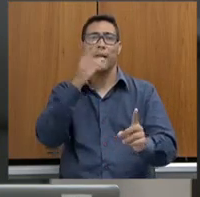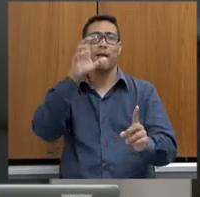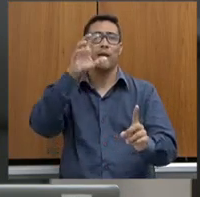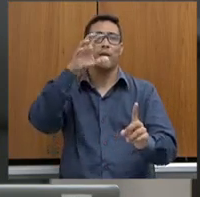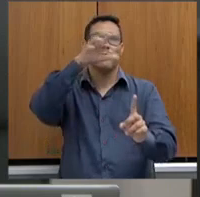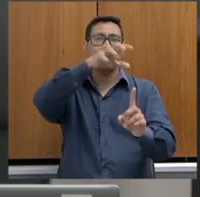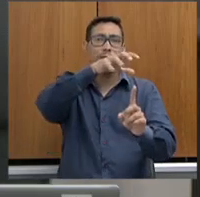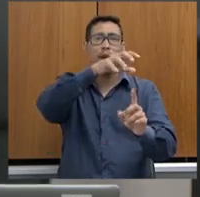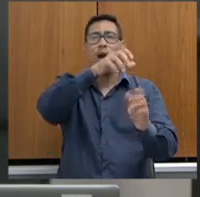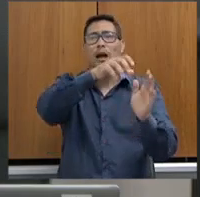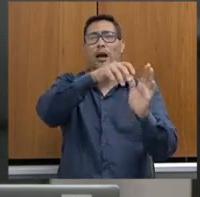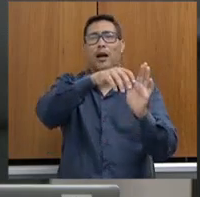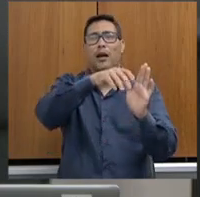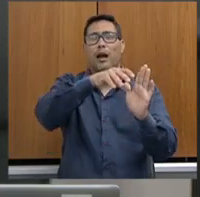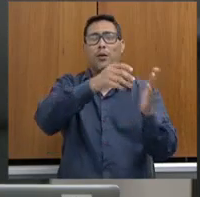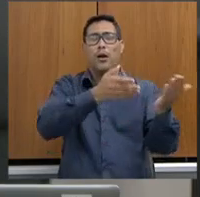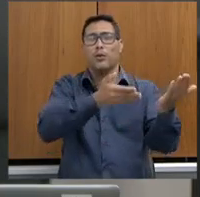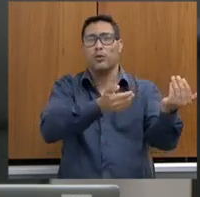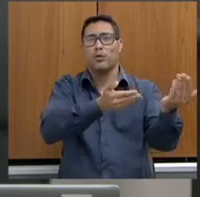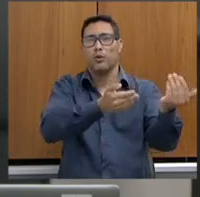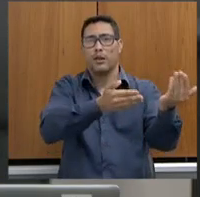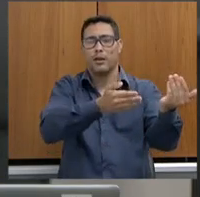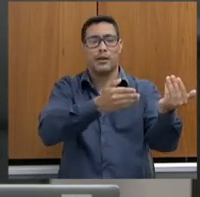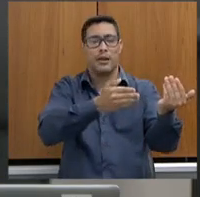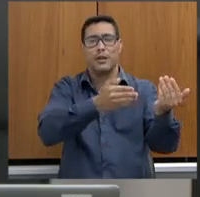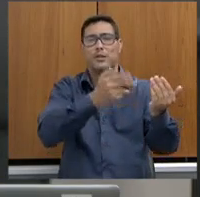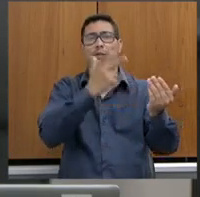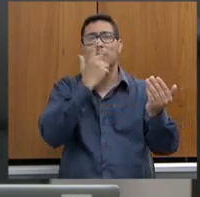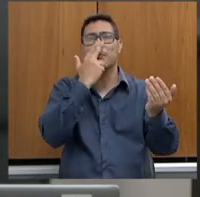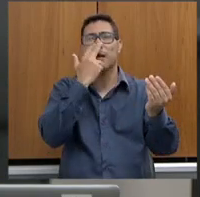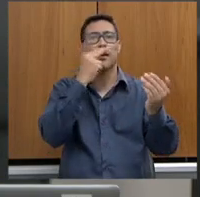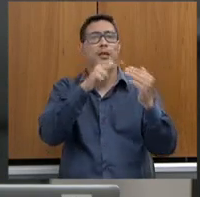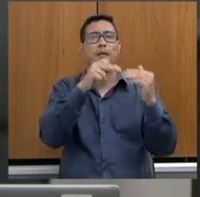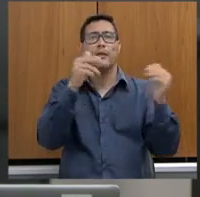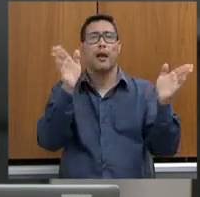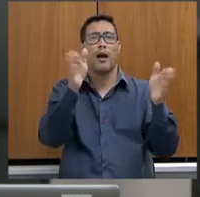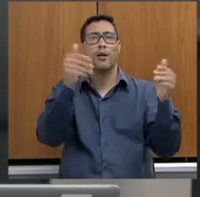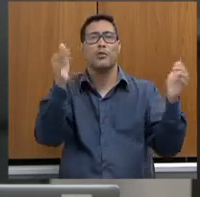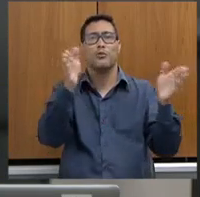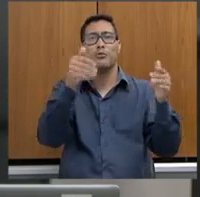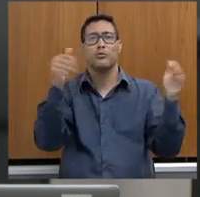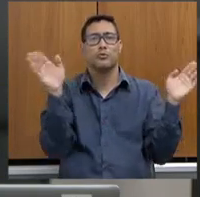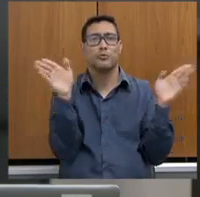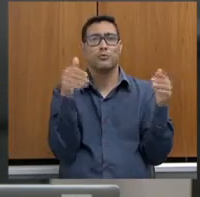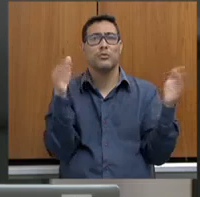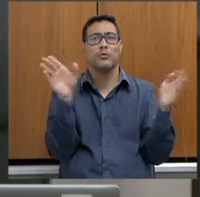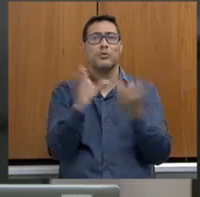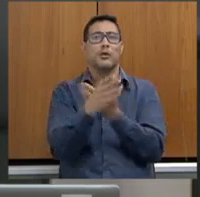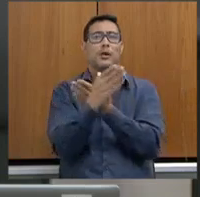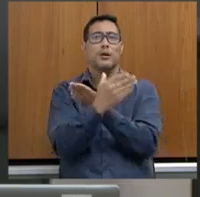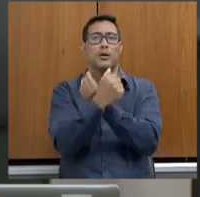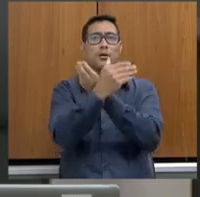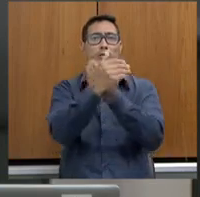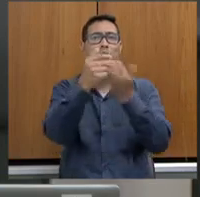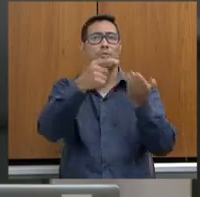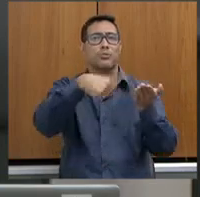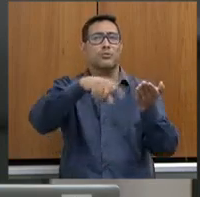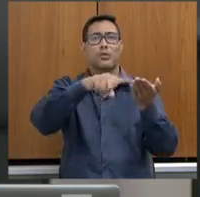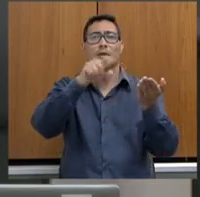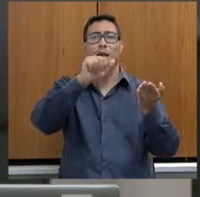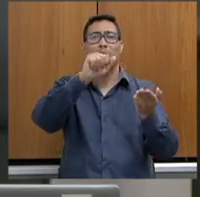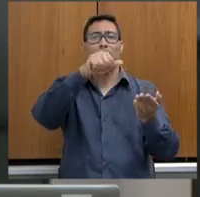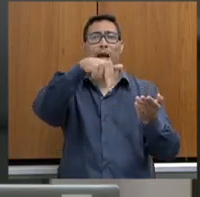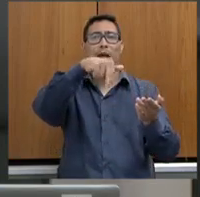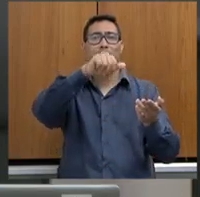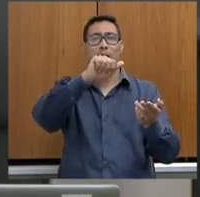o adolescente, que cometeu o ato infracional, doutor Nelson, análogo ao crime. Olha como é fica